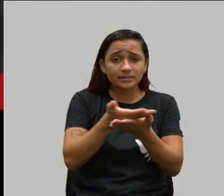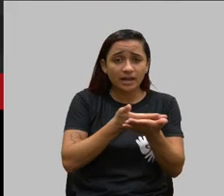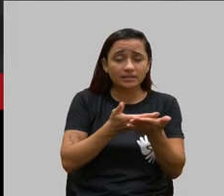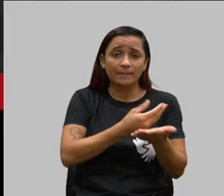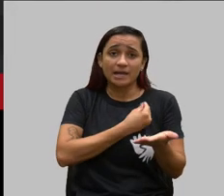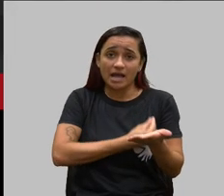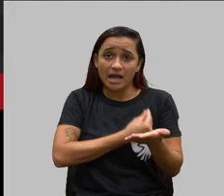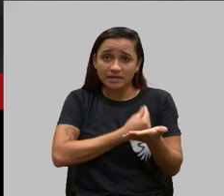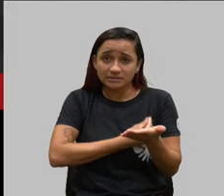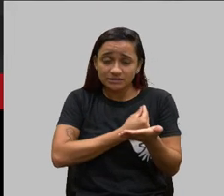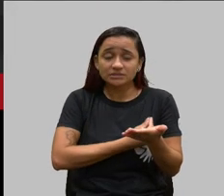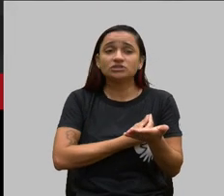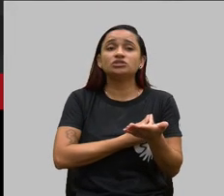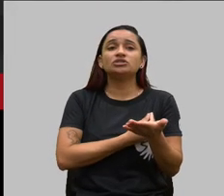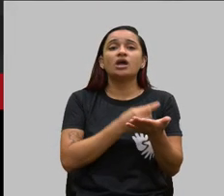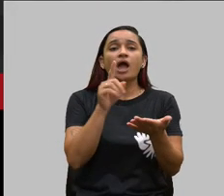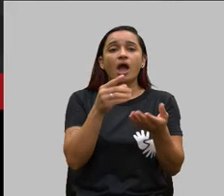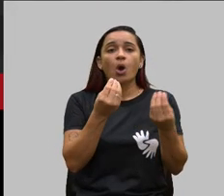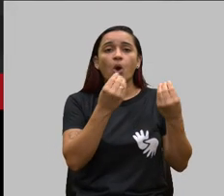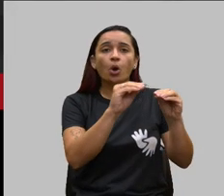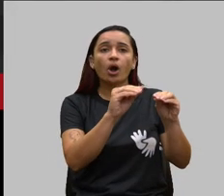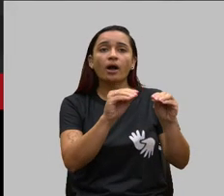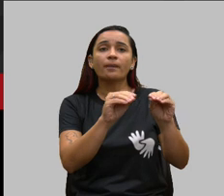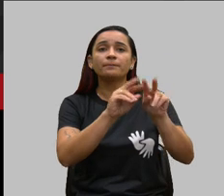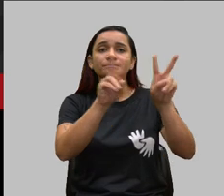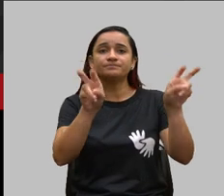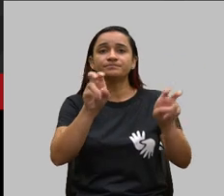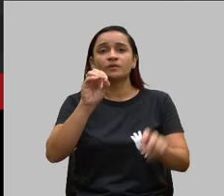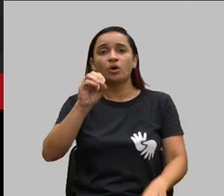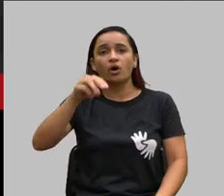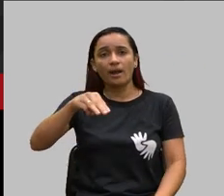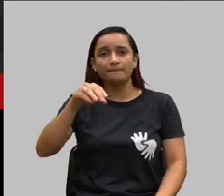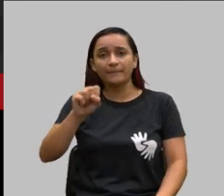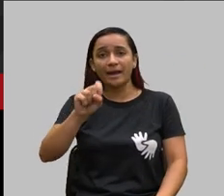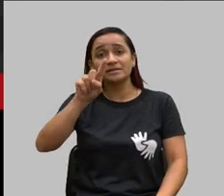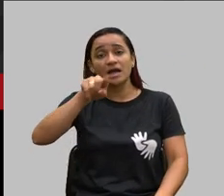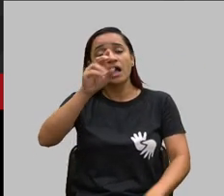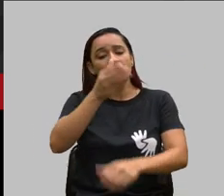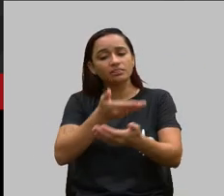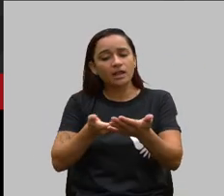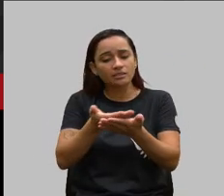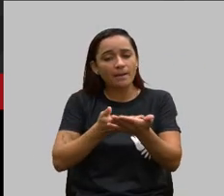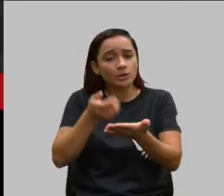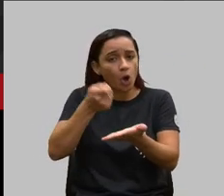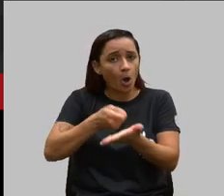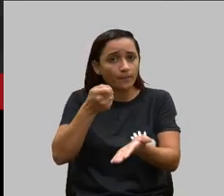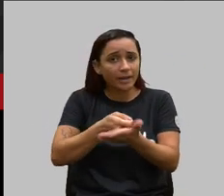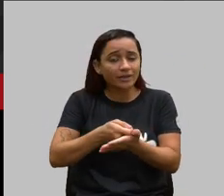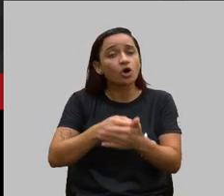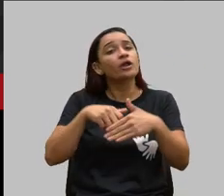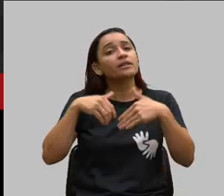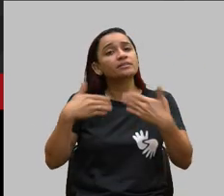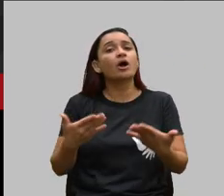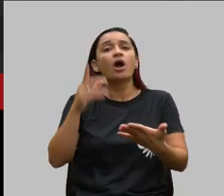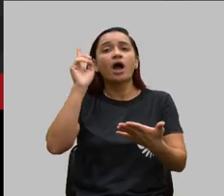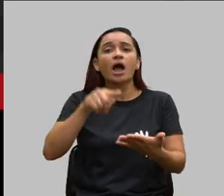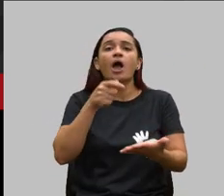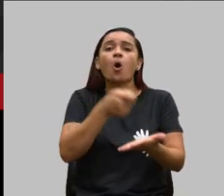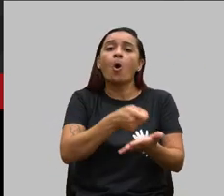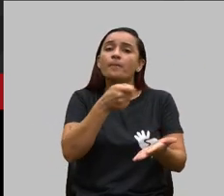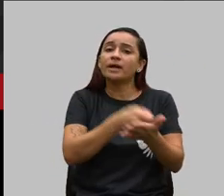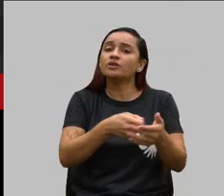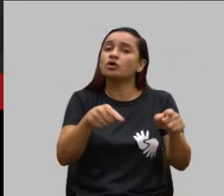e colocado através da INS no rol de procedimentos obrigatórios ela é de cobertura obrigatória